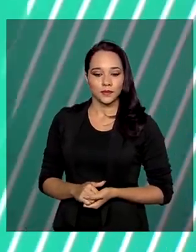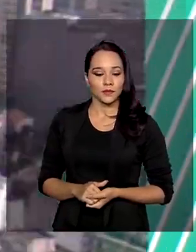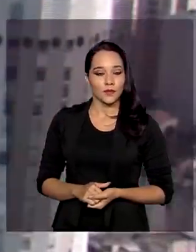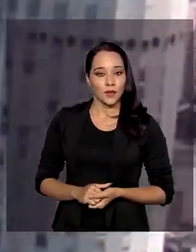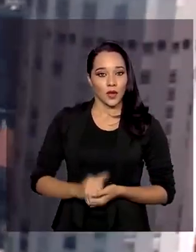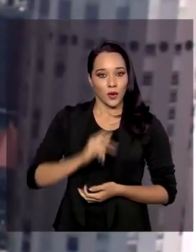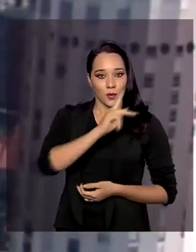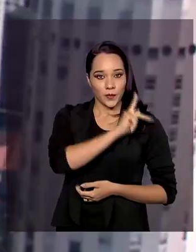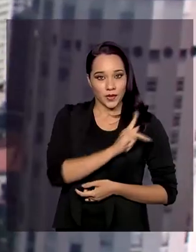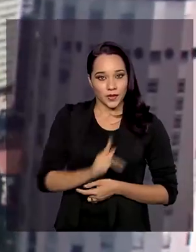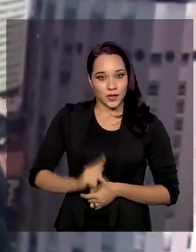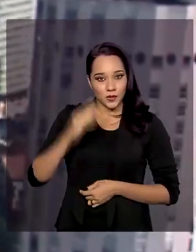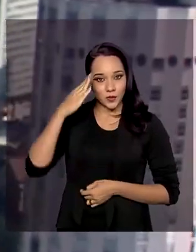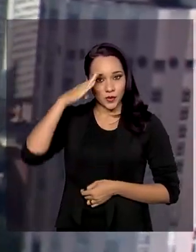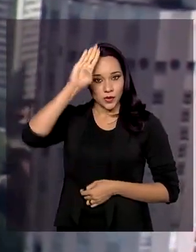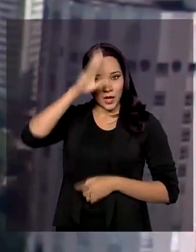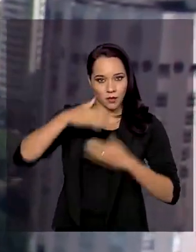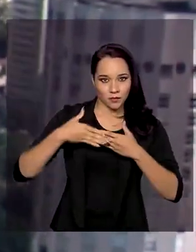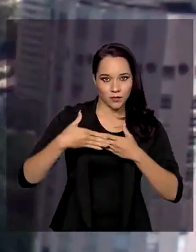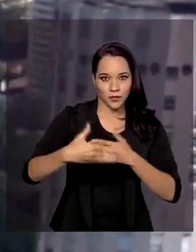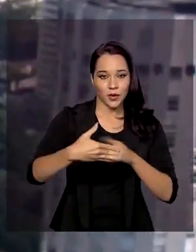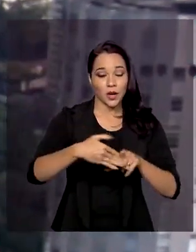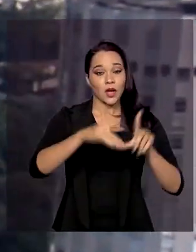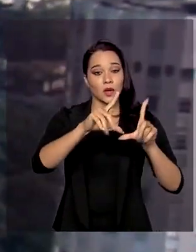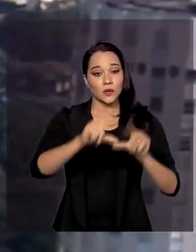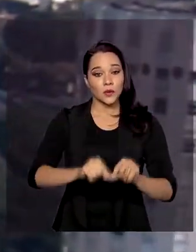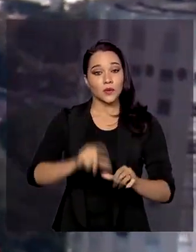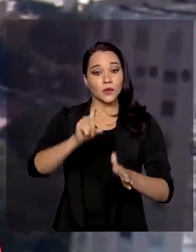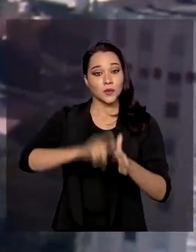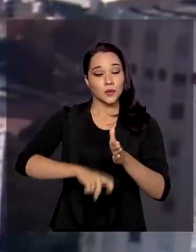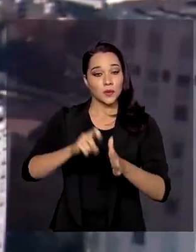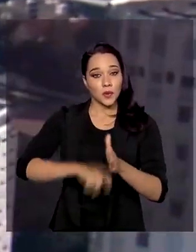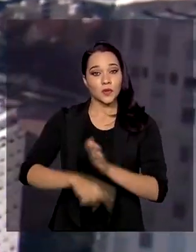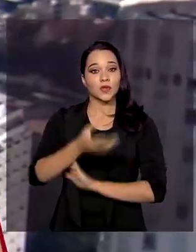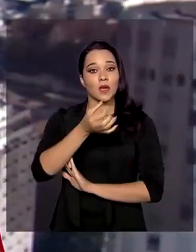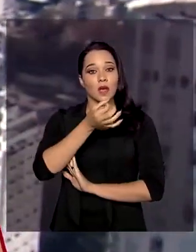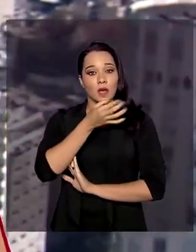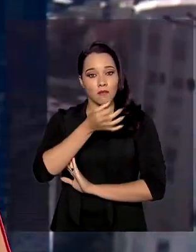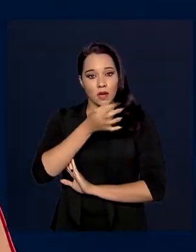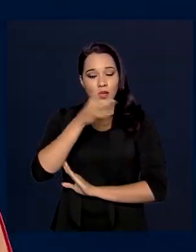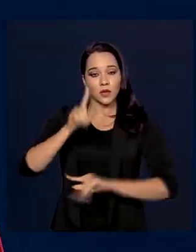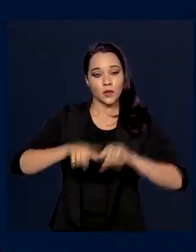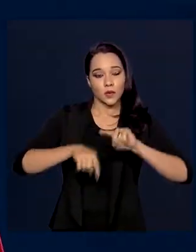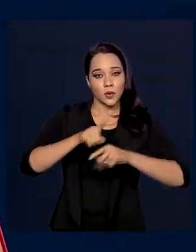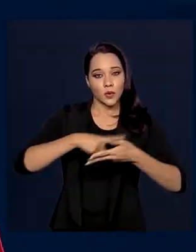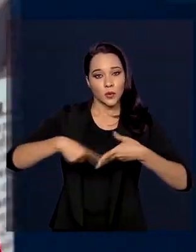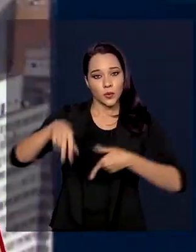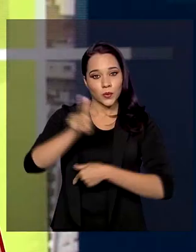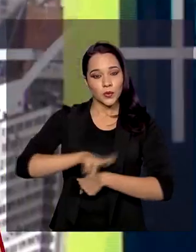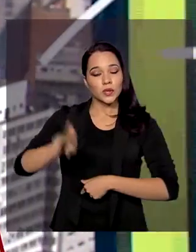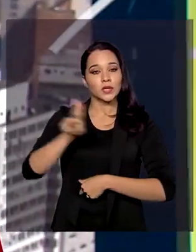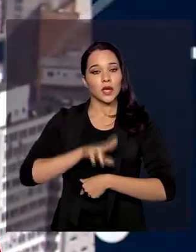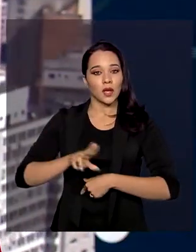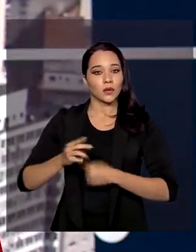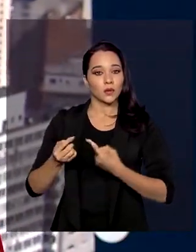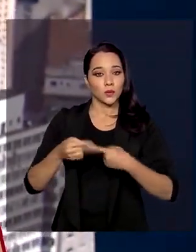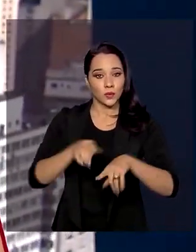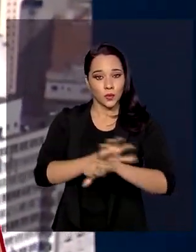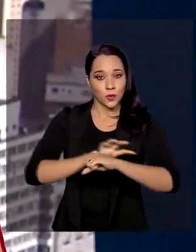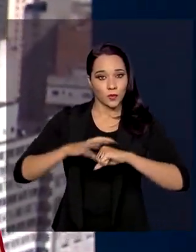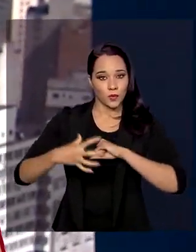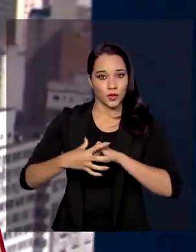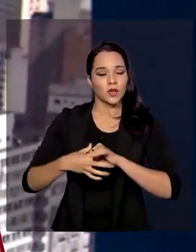O presidente Jair Bolsonaro prorrogou a redução de tributos sobre medicamentos e produtos usados no combate à Covid-19.